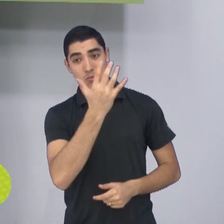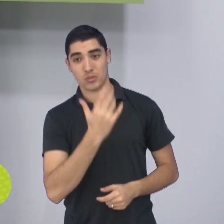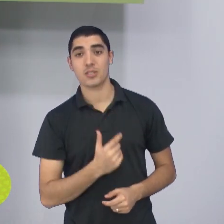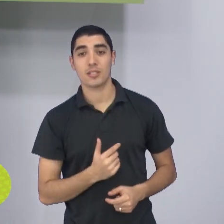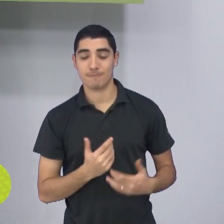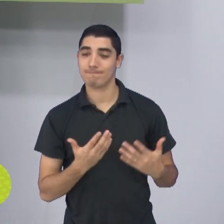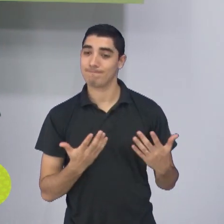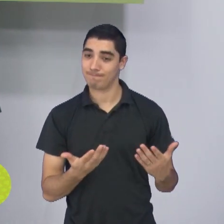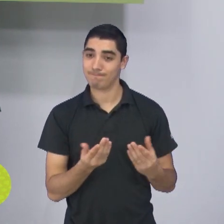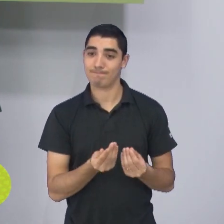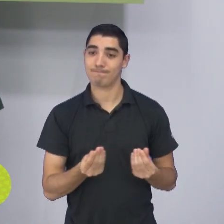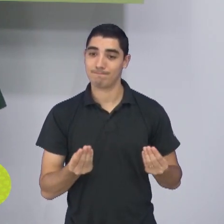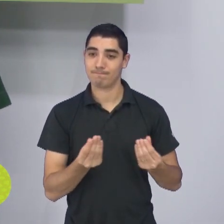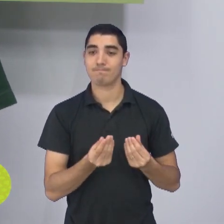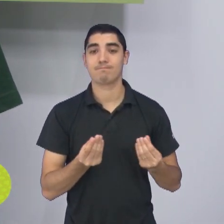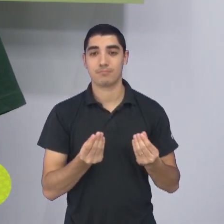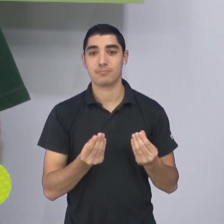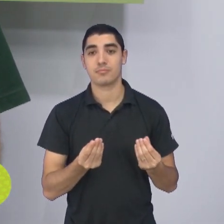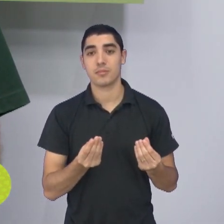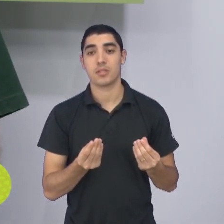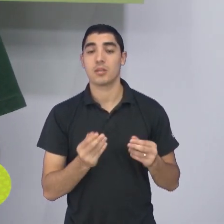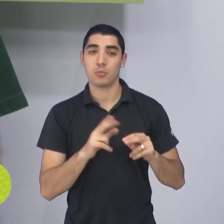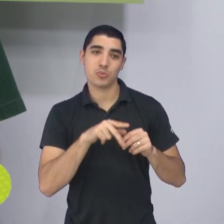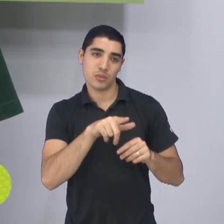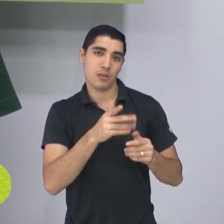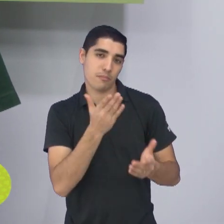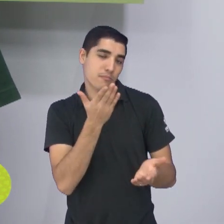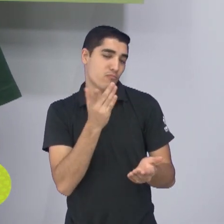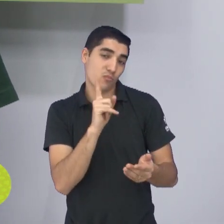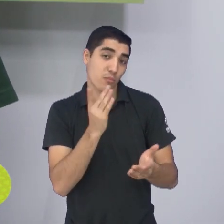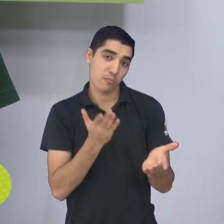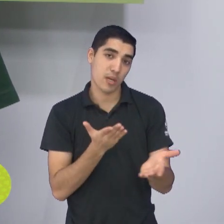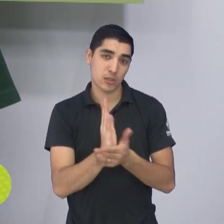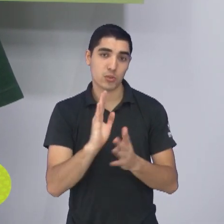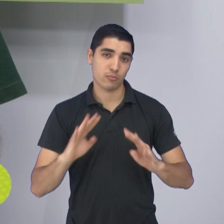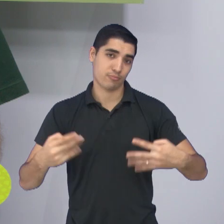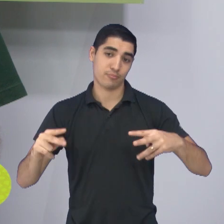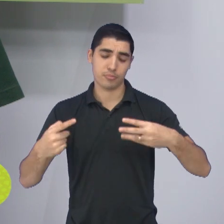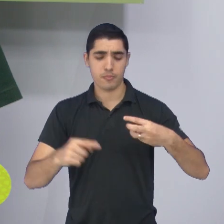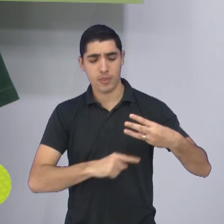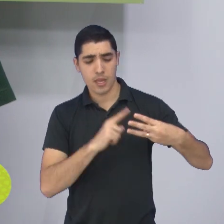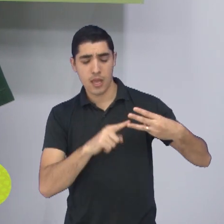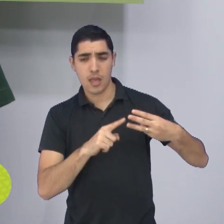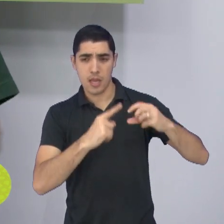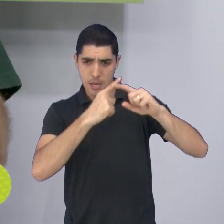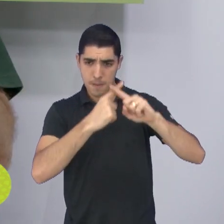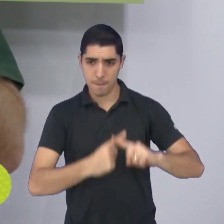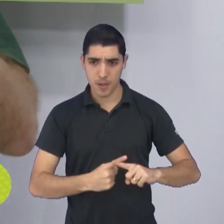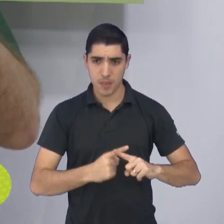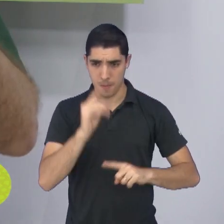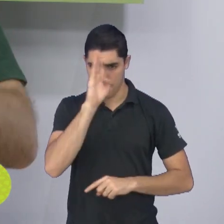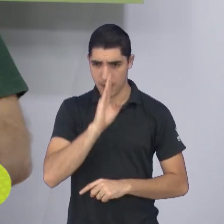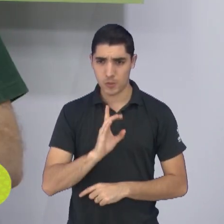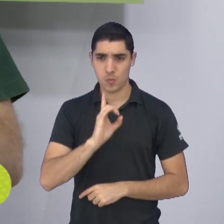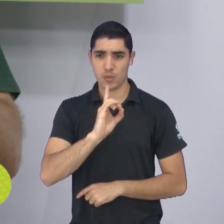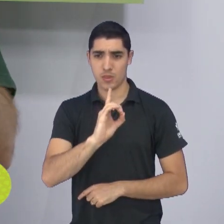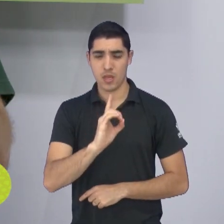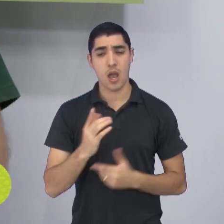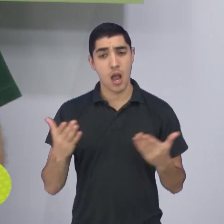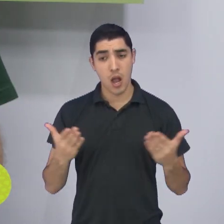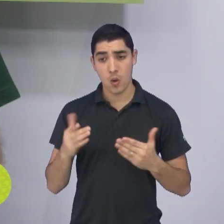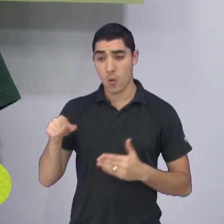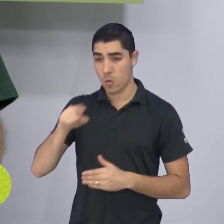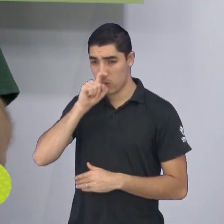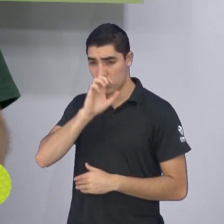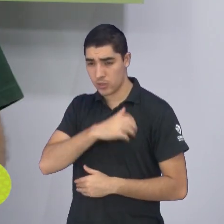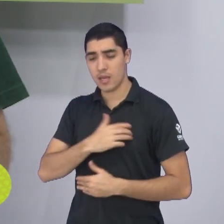acarretando a eliminação. Terceiro ponto, quanto à Série D, acho que agora é a hora de São José tentar